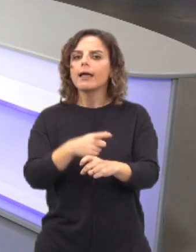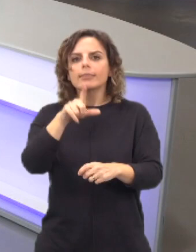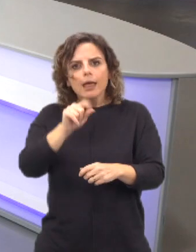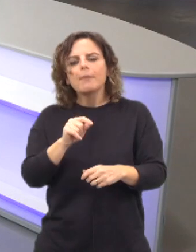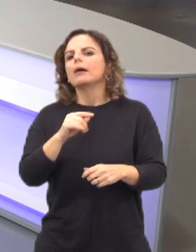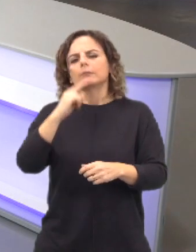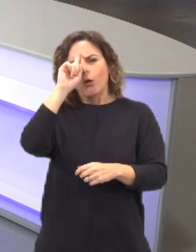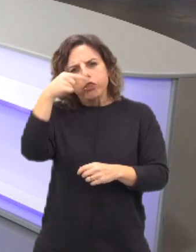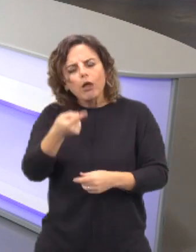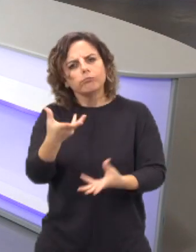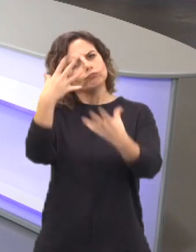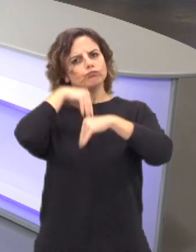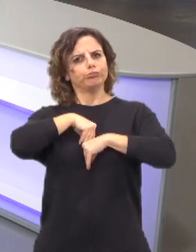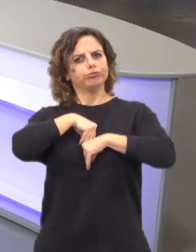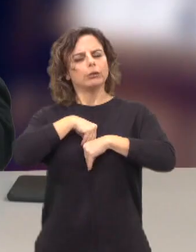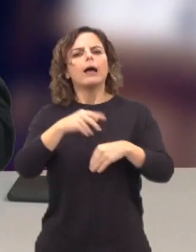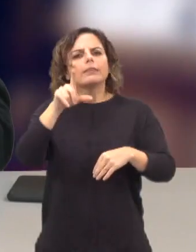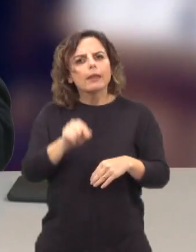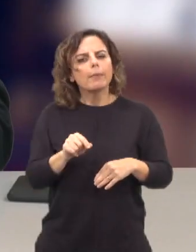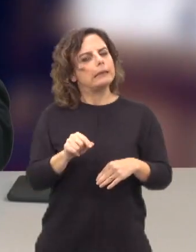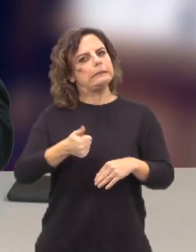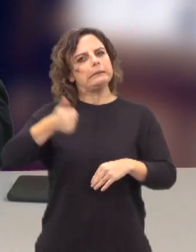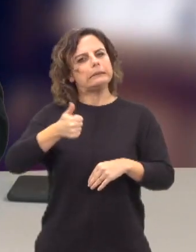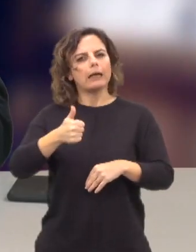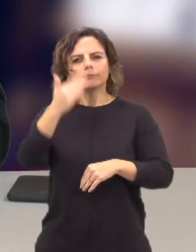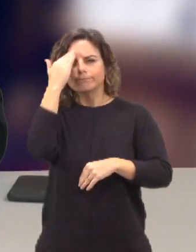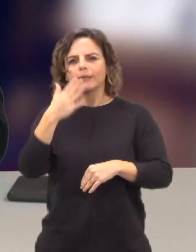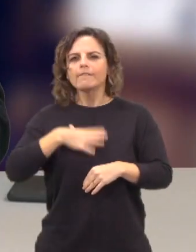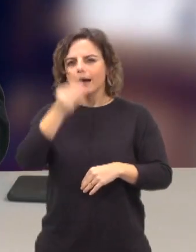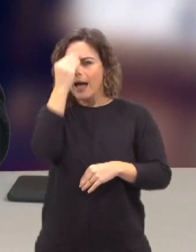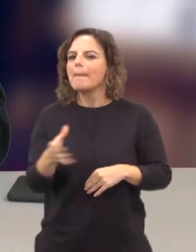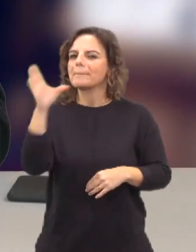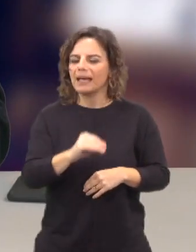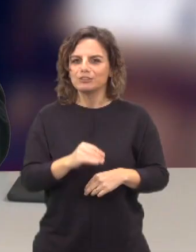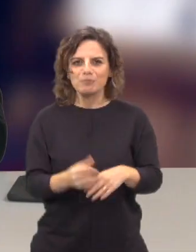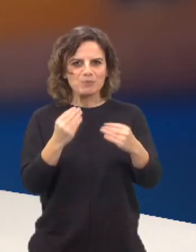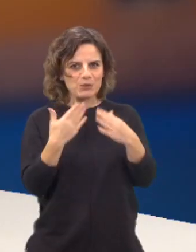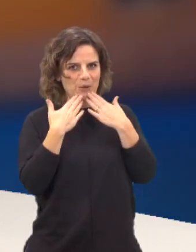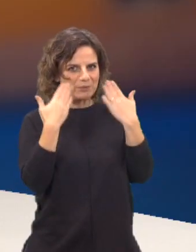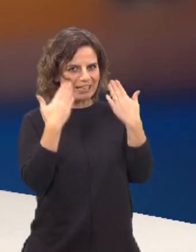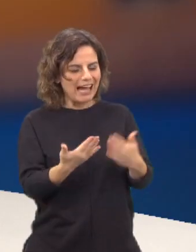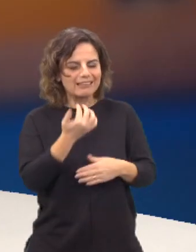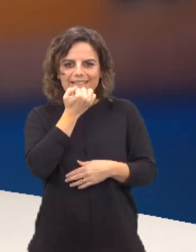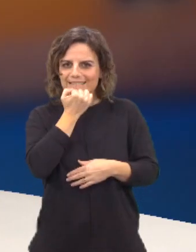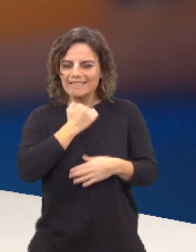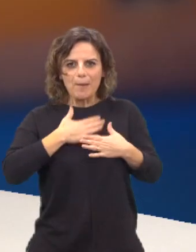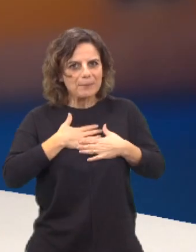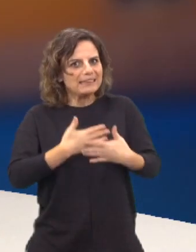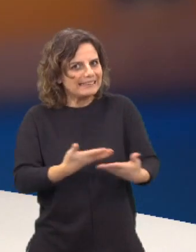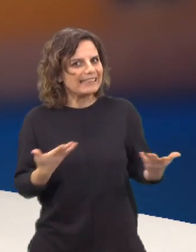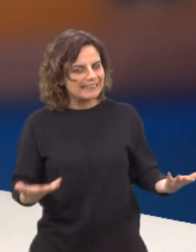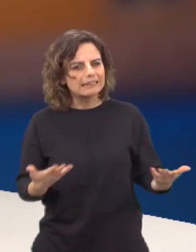que adquiram saber, mas sobretudo tenham capacidade de ir à procura de mais saber. Muito obrigada, foi um prazer.